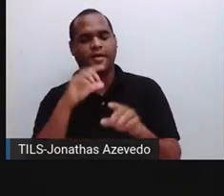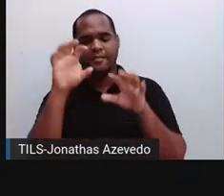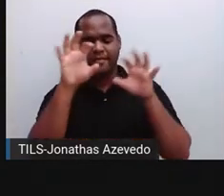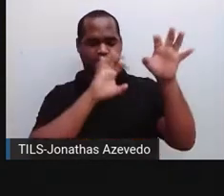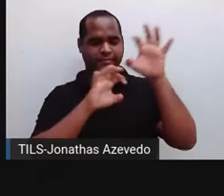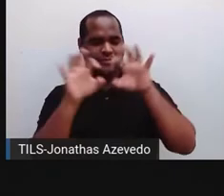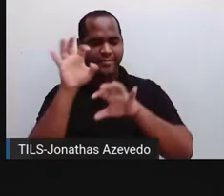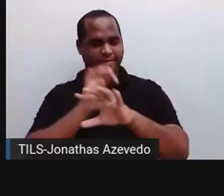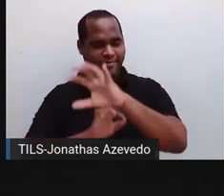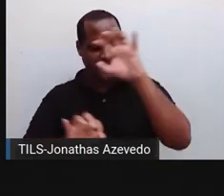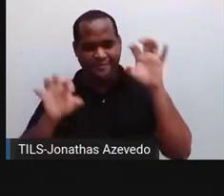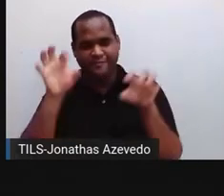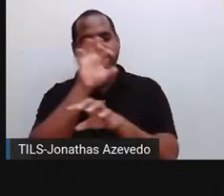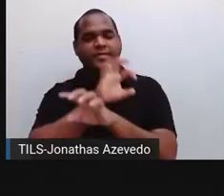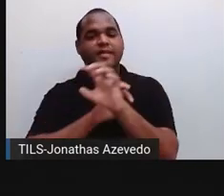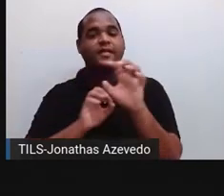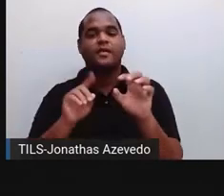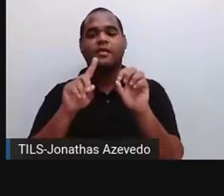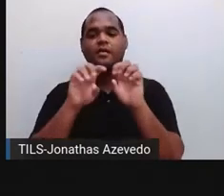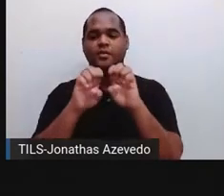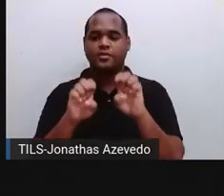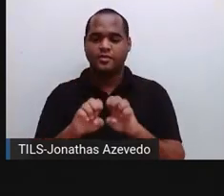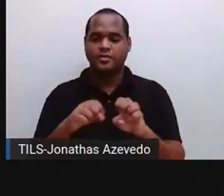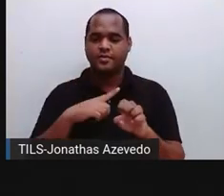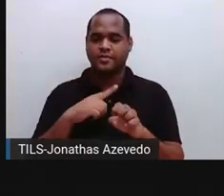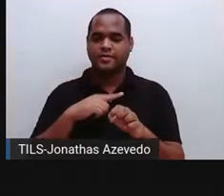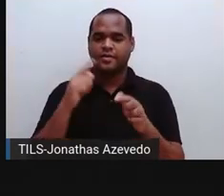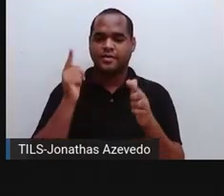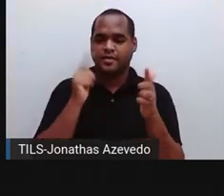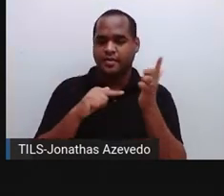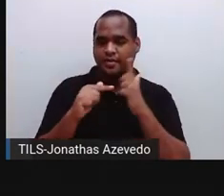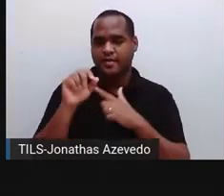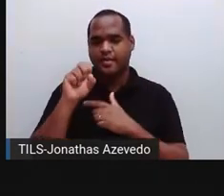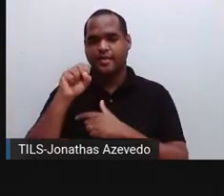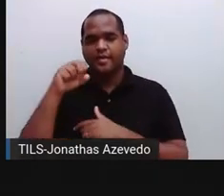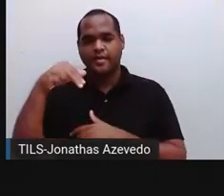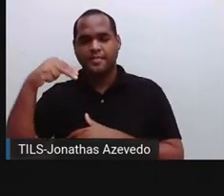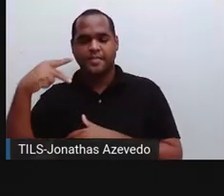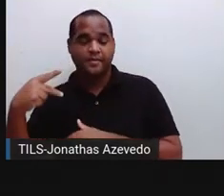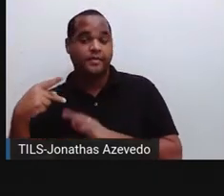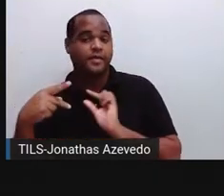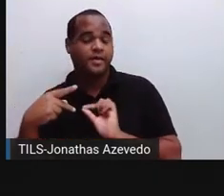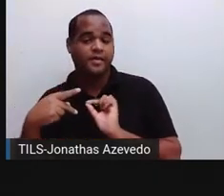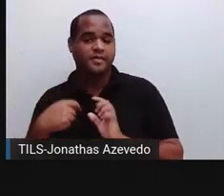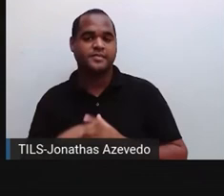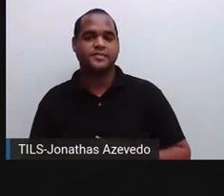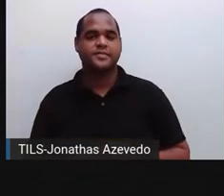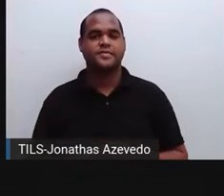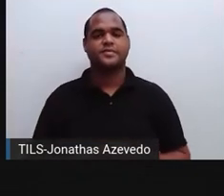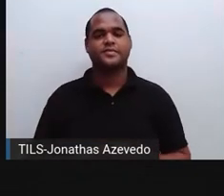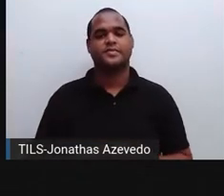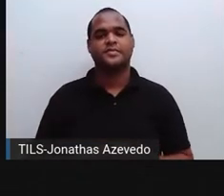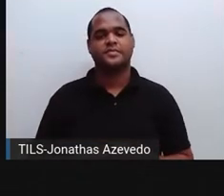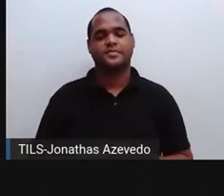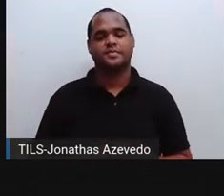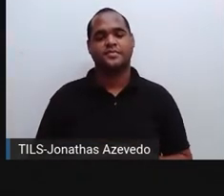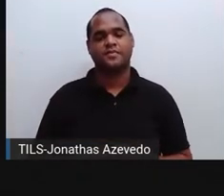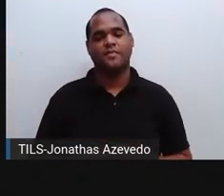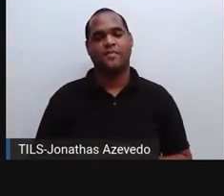espalhadas. Estrutura que compõe o sistema nervoso periférico. Ah, eu acho que é essa daqui.